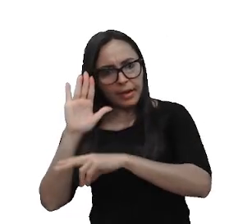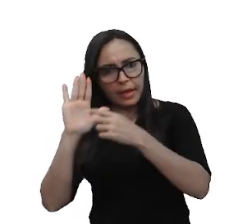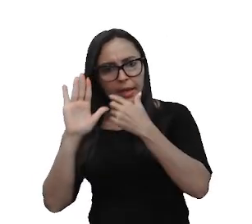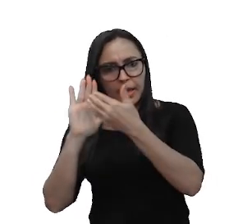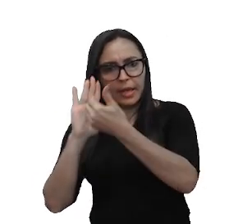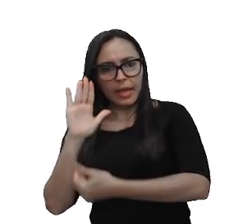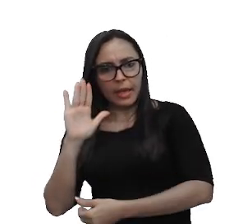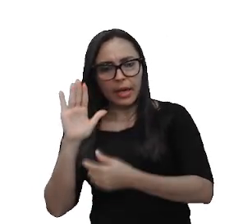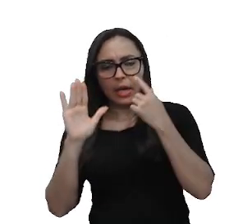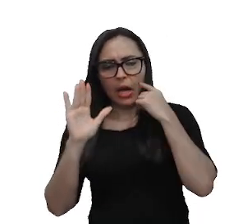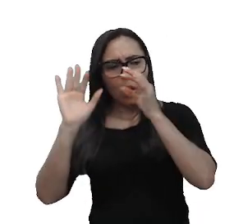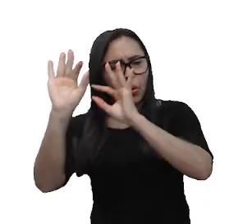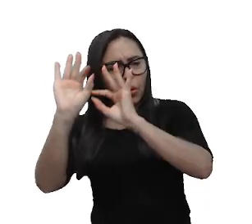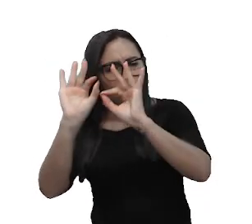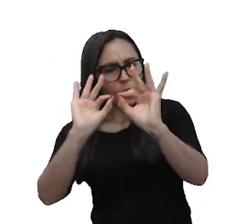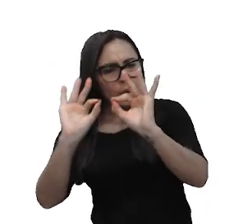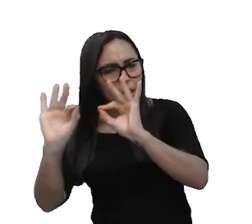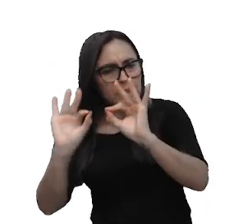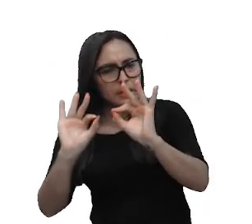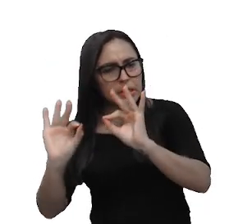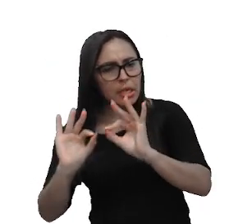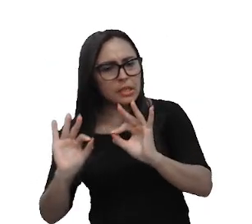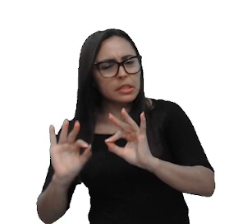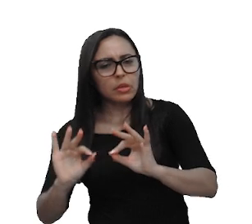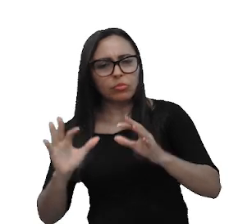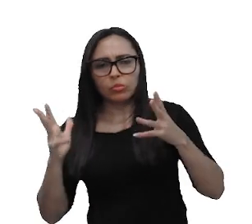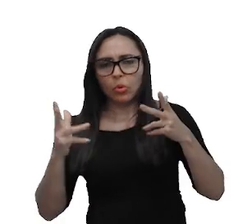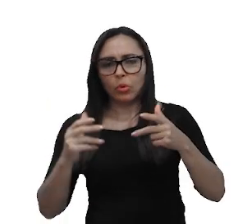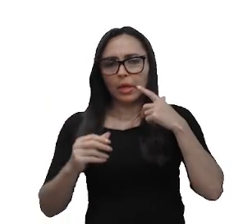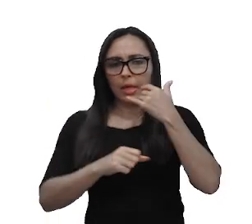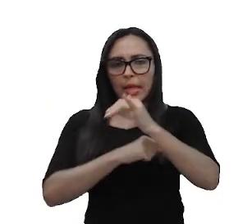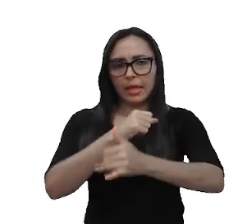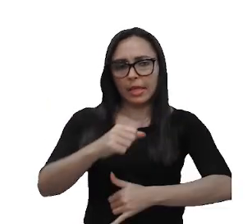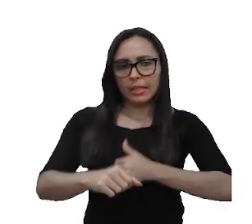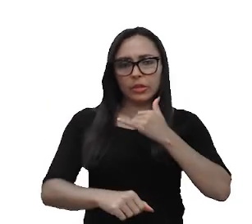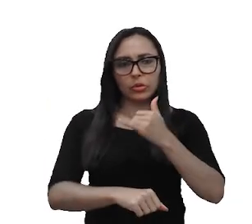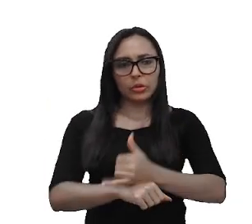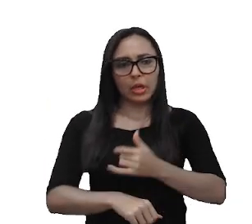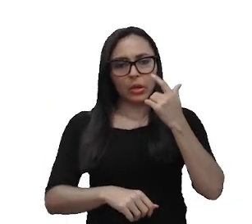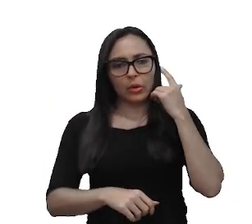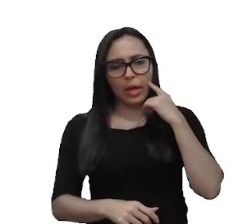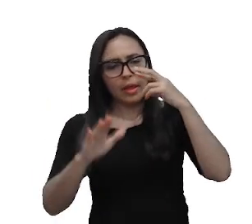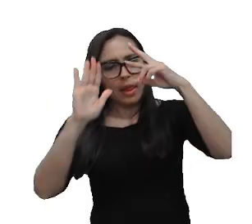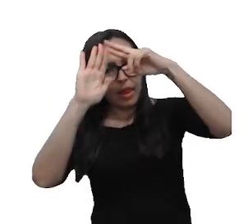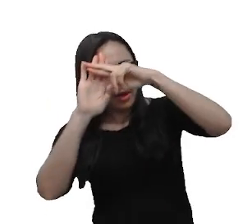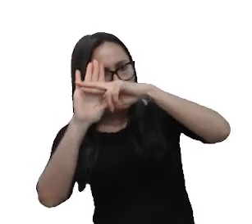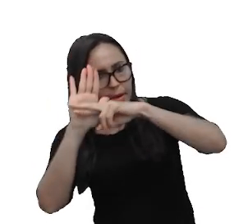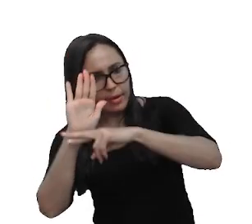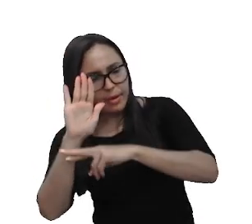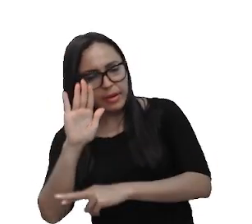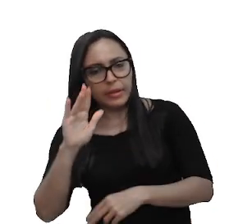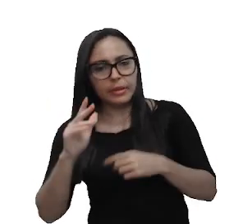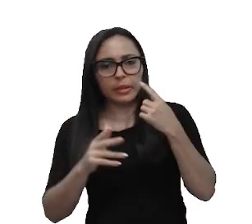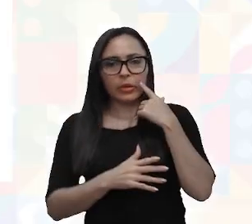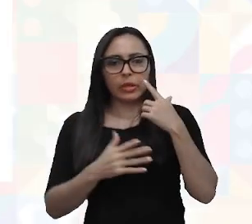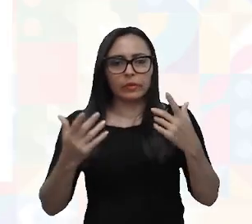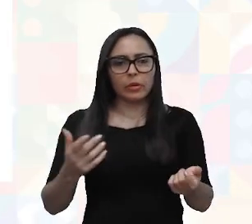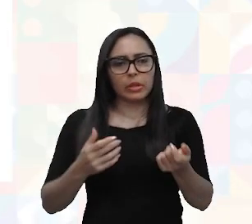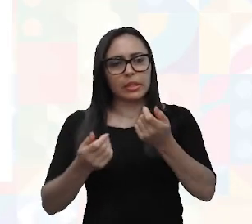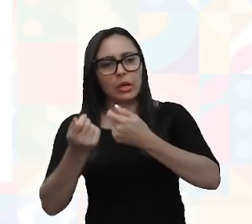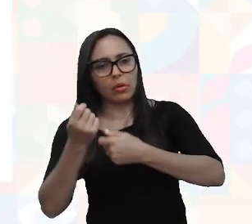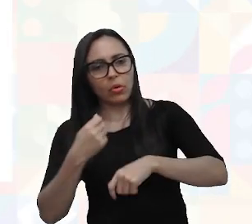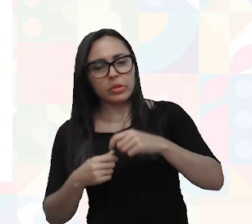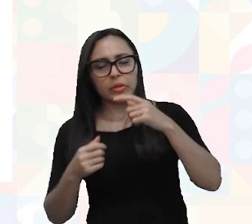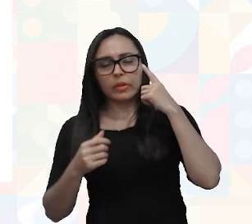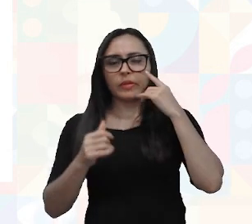formatação, essa formatação, é internacional, então, tudo que você for fazer, uma rodada de negócios, você for